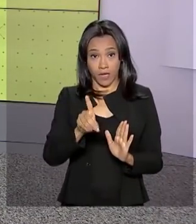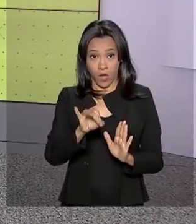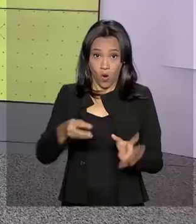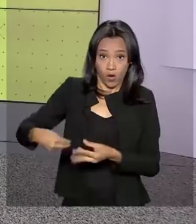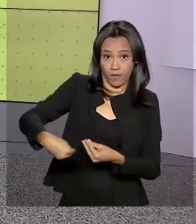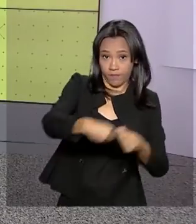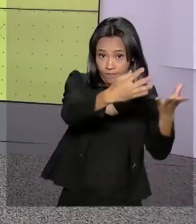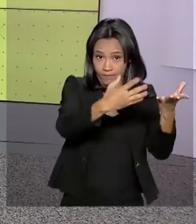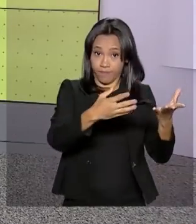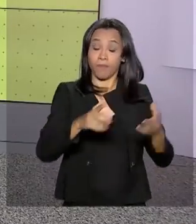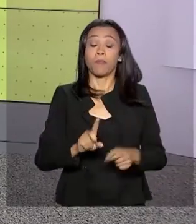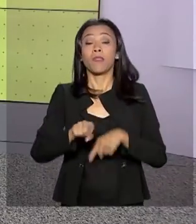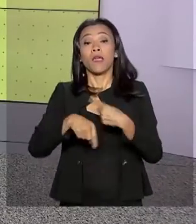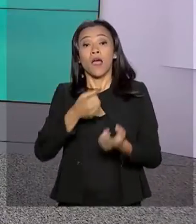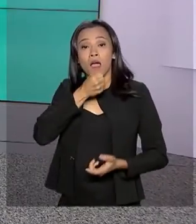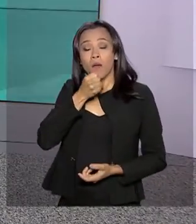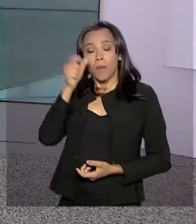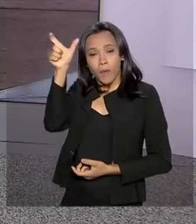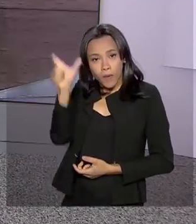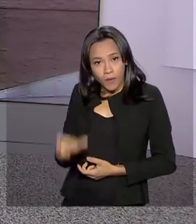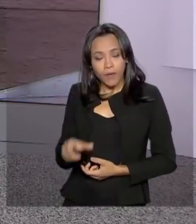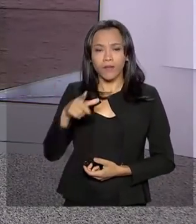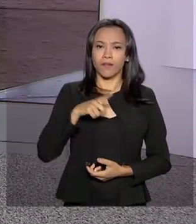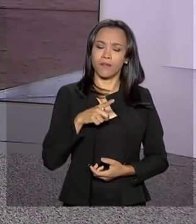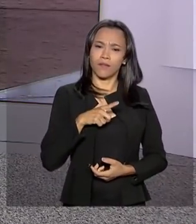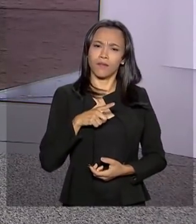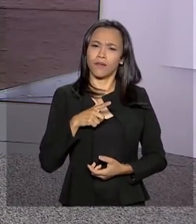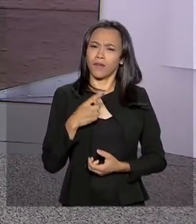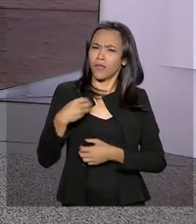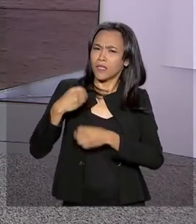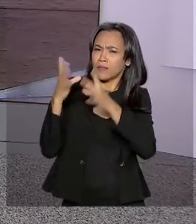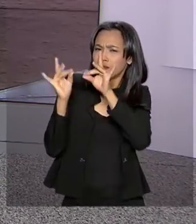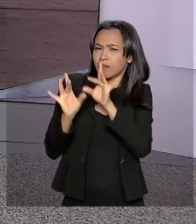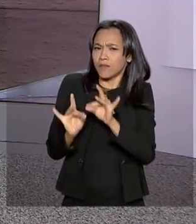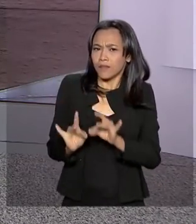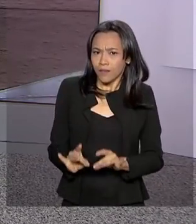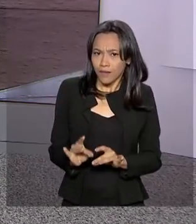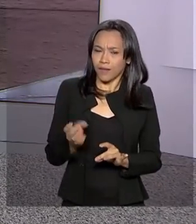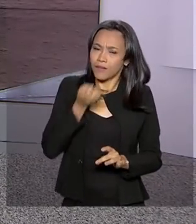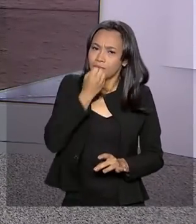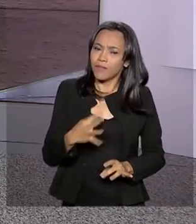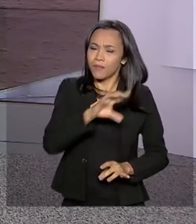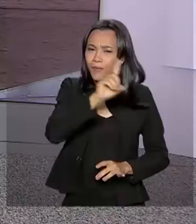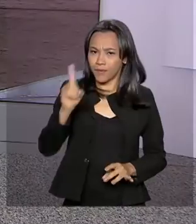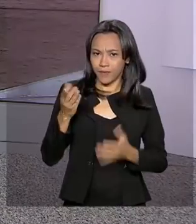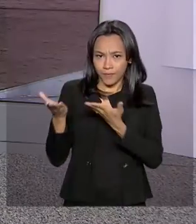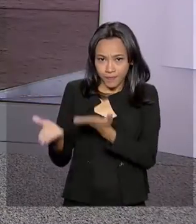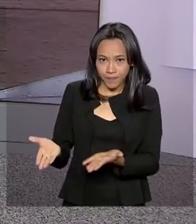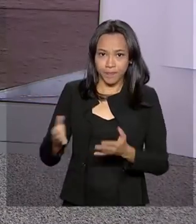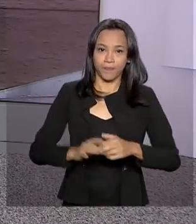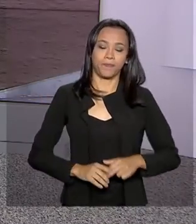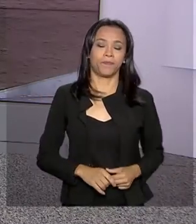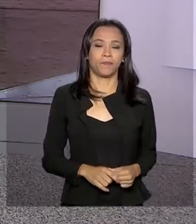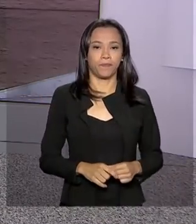Orçamentárias. A repórter Luciana Colares de Holanda traz os detalhes pra gente. Bom dia, Luciana.